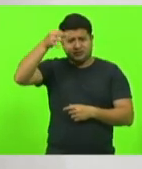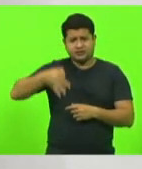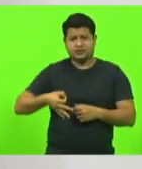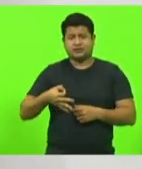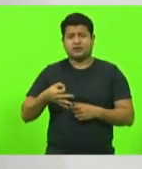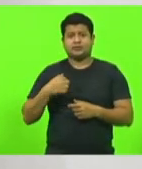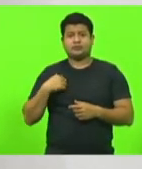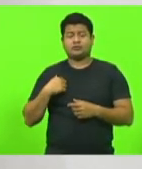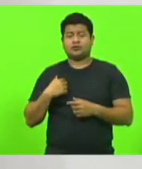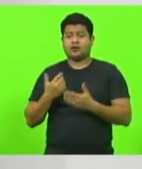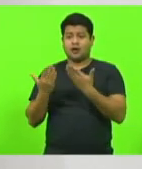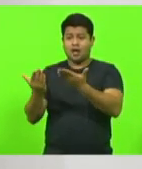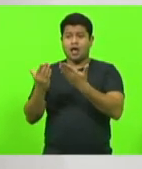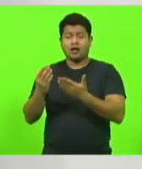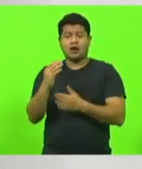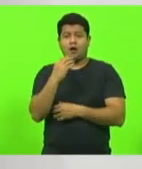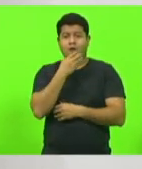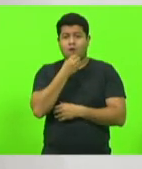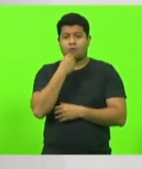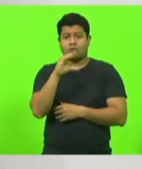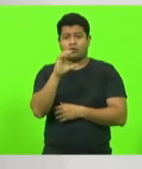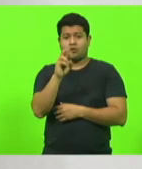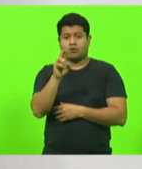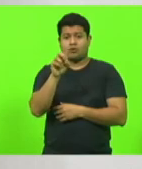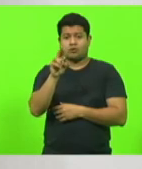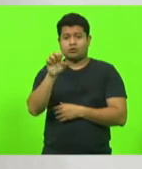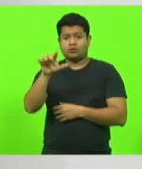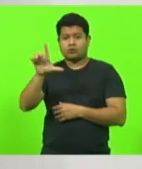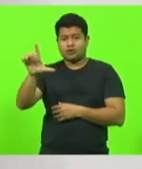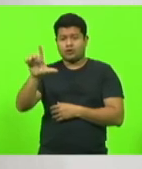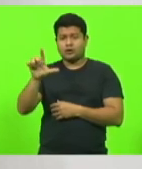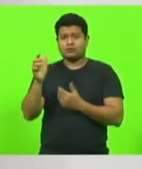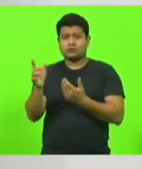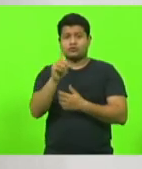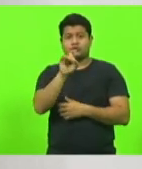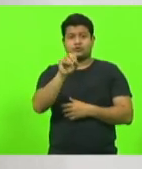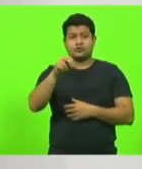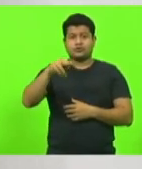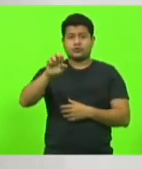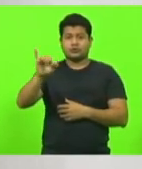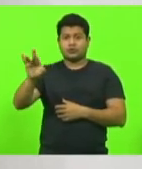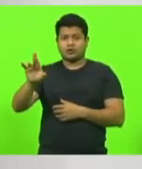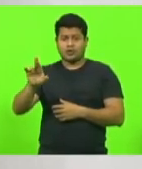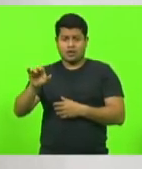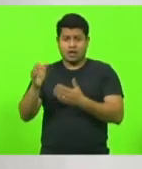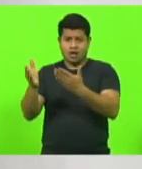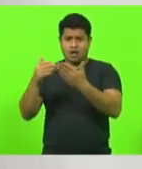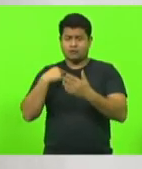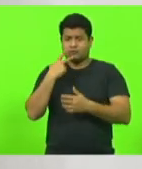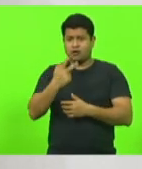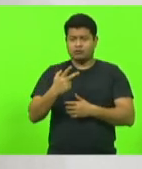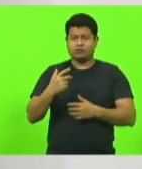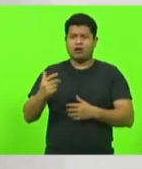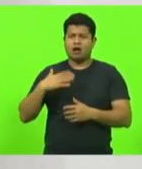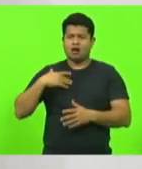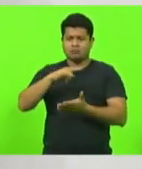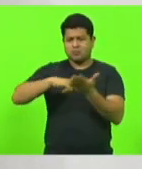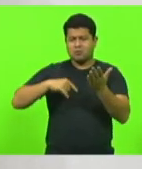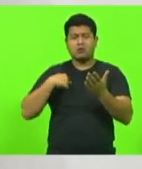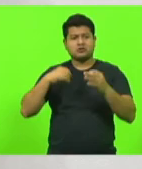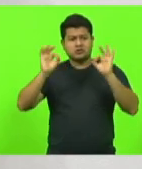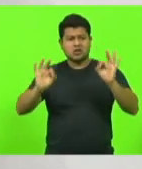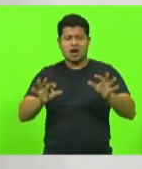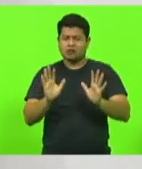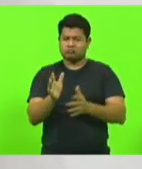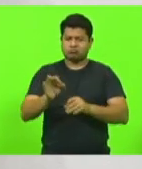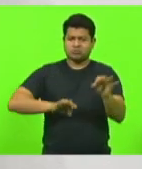Coronel John Eitonetti, e ele disse que tinha em mãos esse plano e que ele já estaria pronto. E esse plano, uma